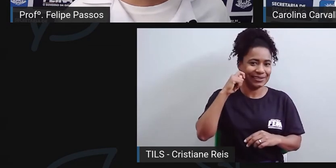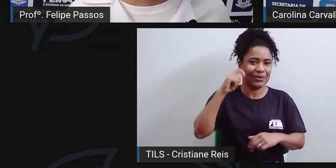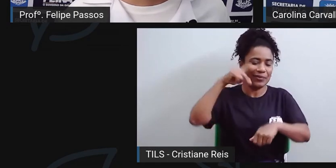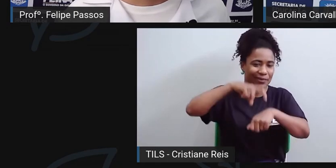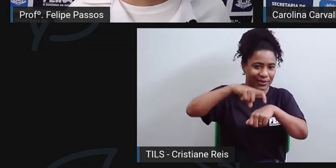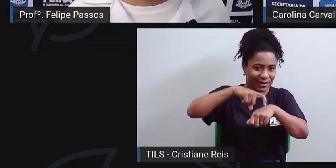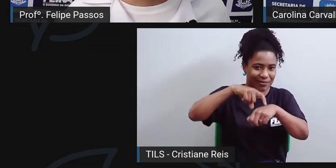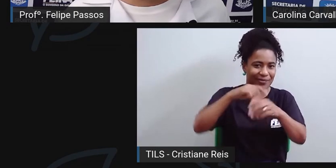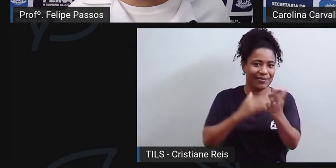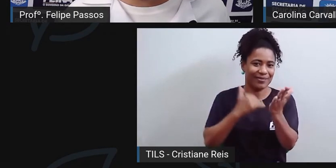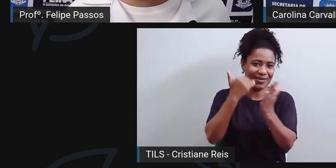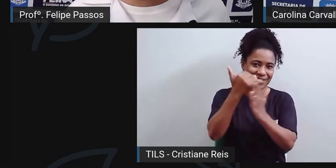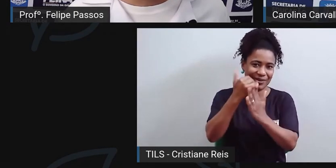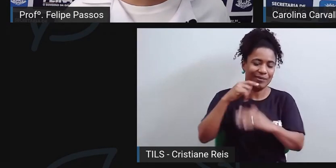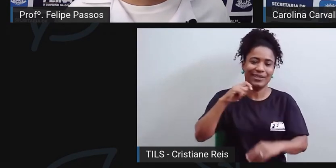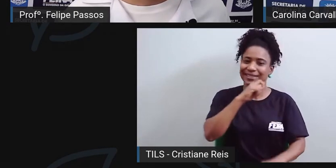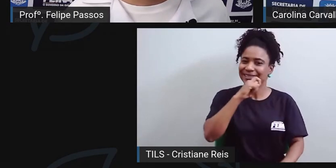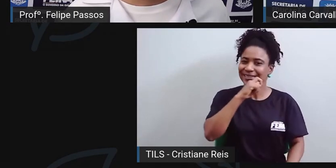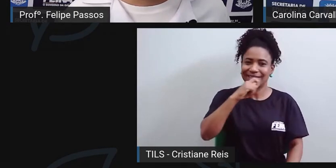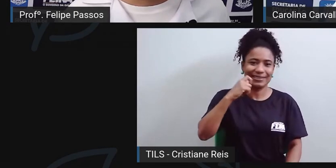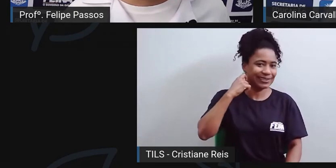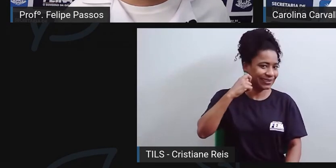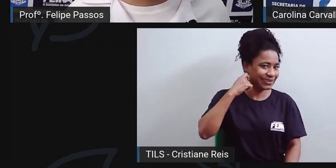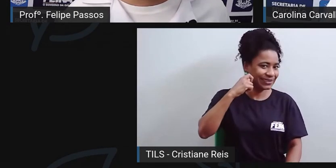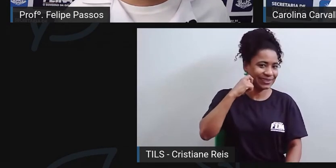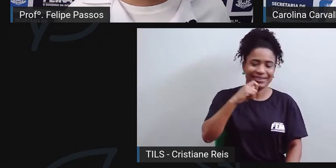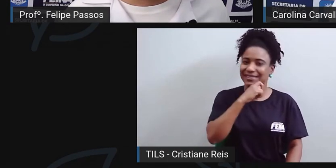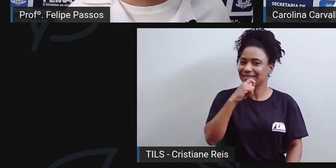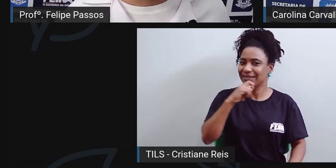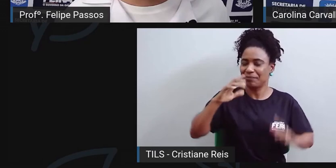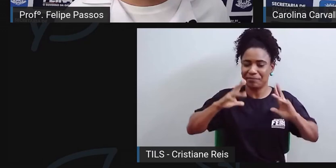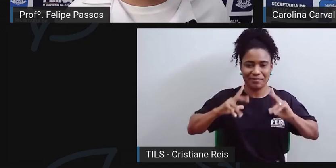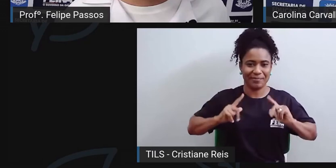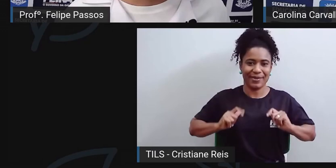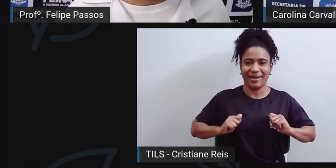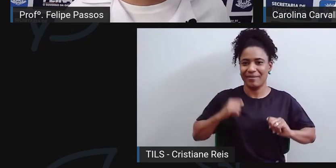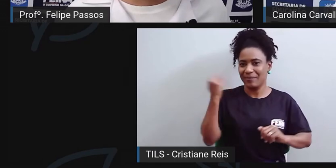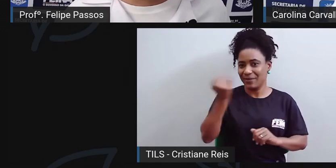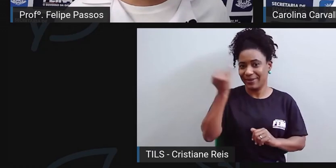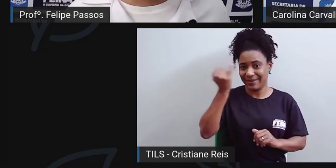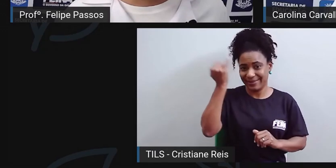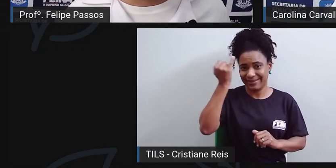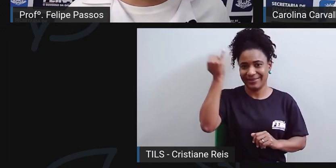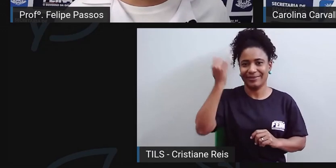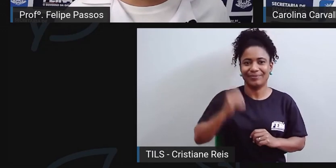a gente consegue fazer uma limpeza mais adequada e